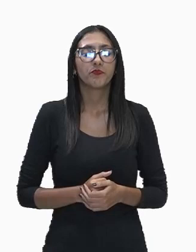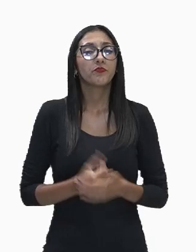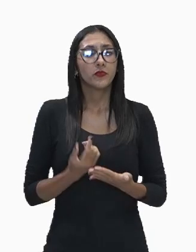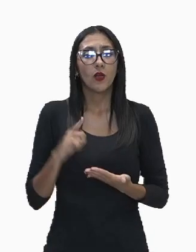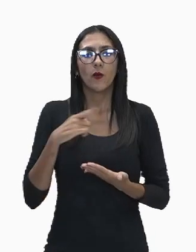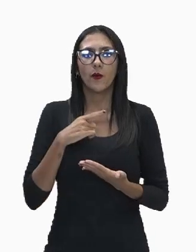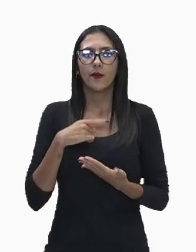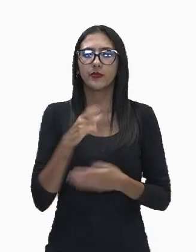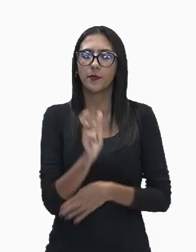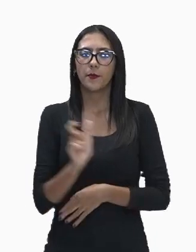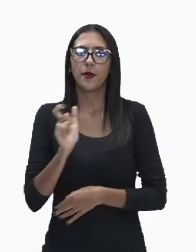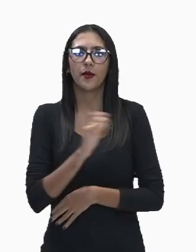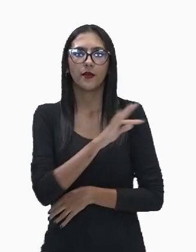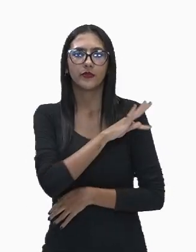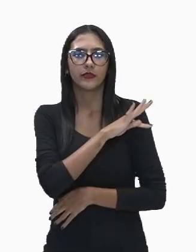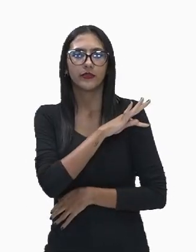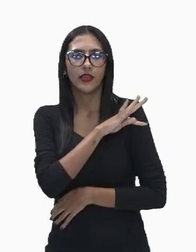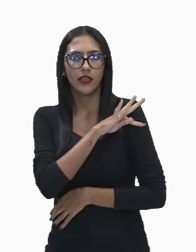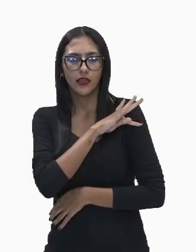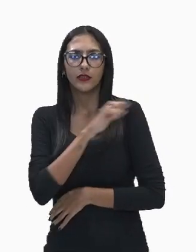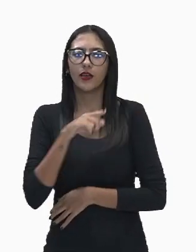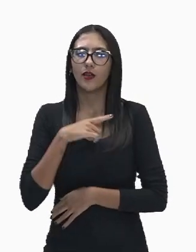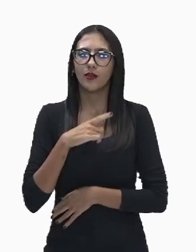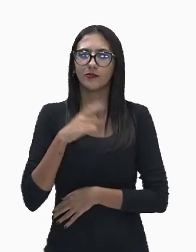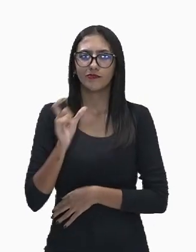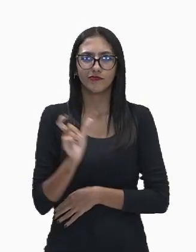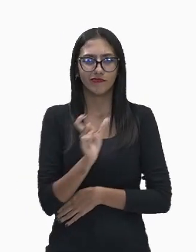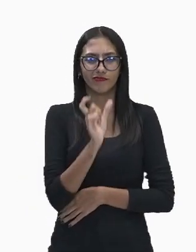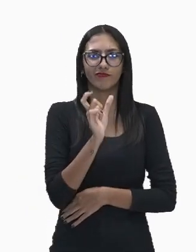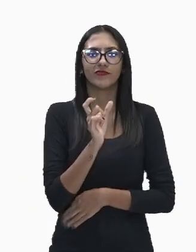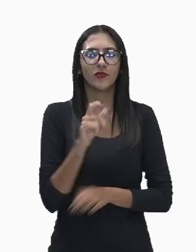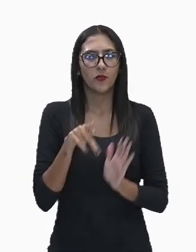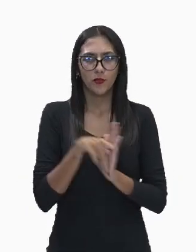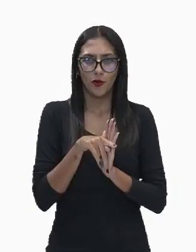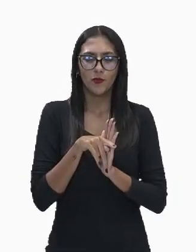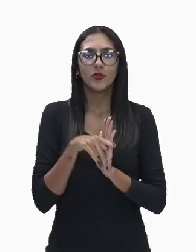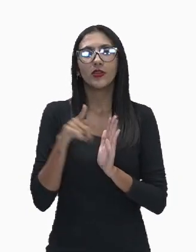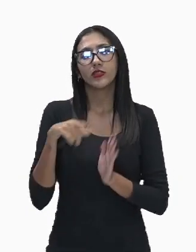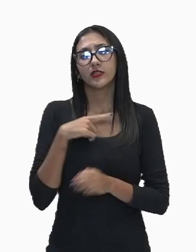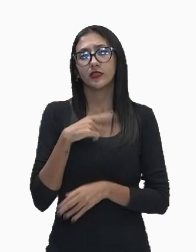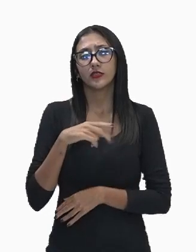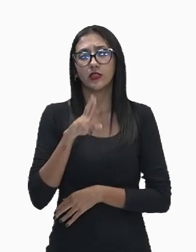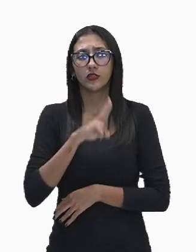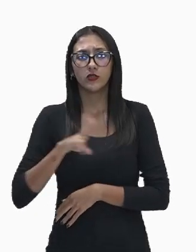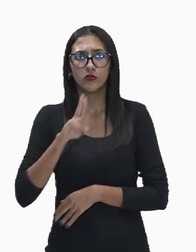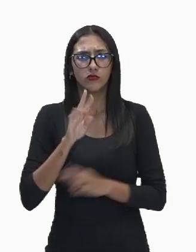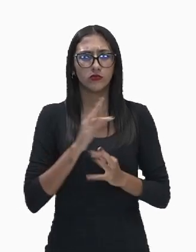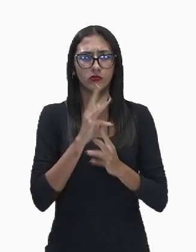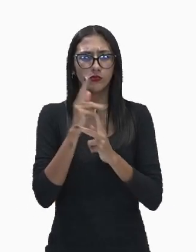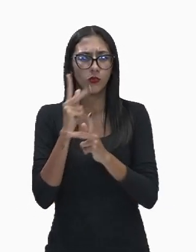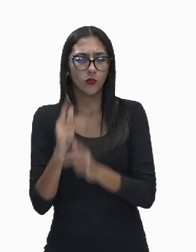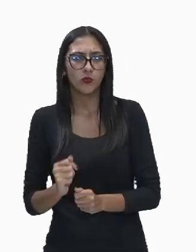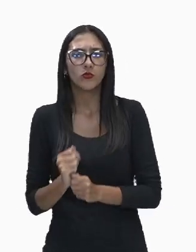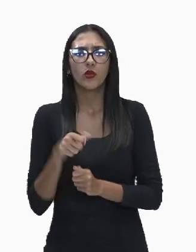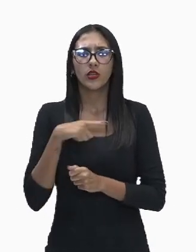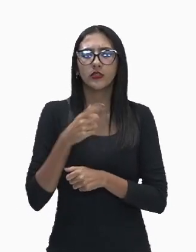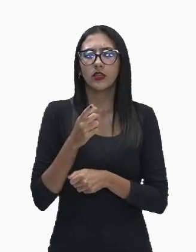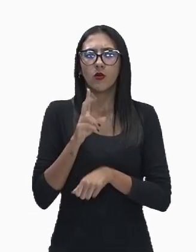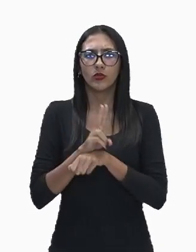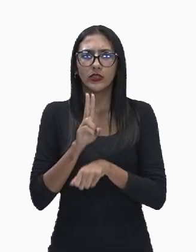urbanos, ou RSU, é um termo técnico que engloba a gestão e tratamento